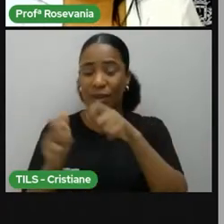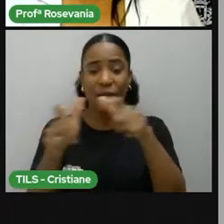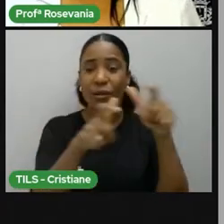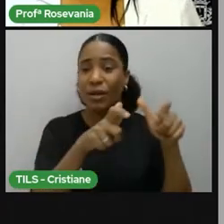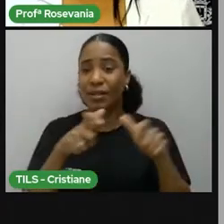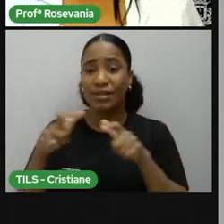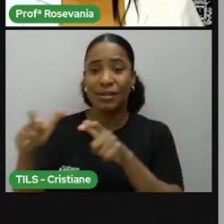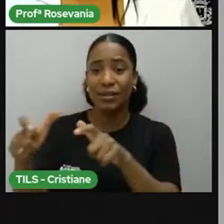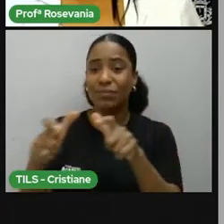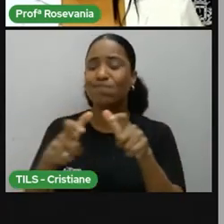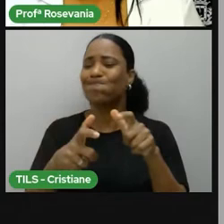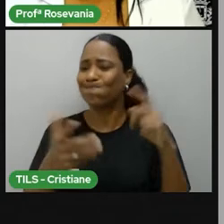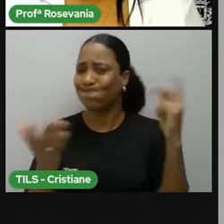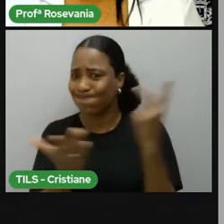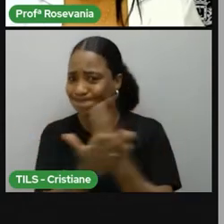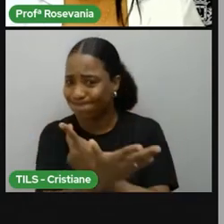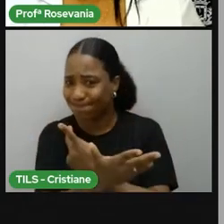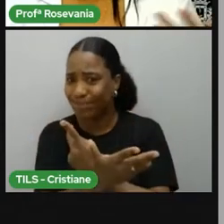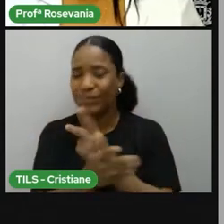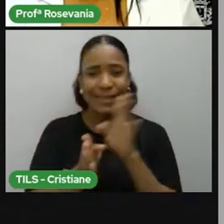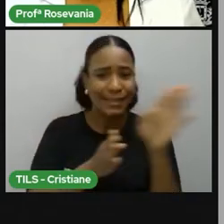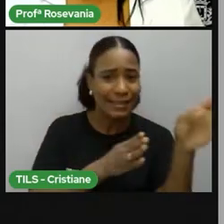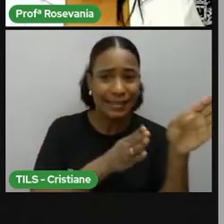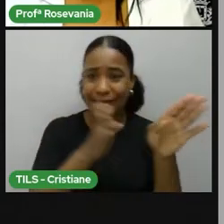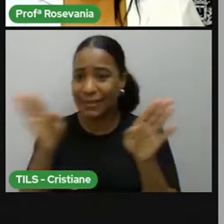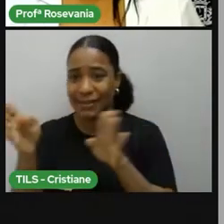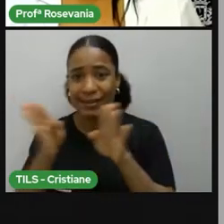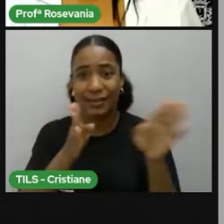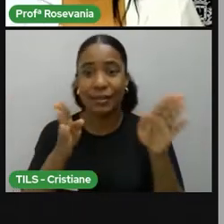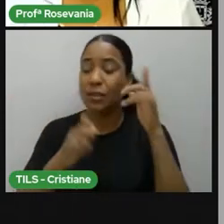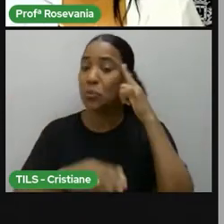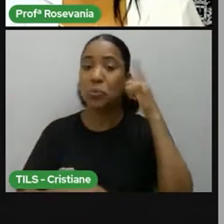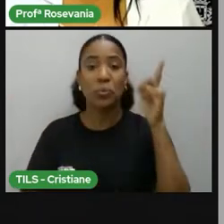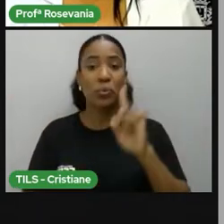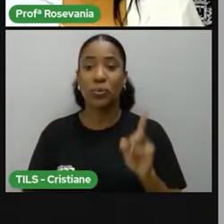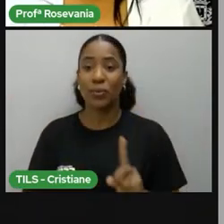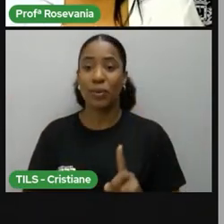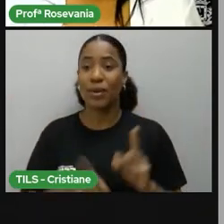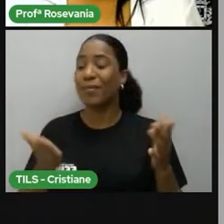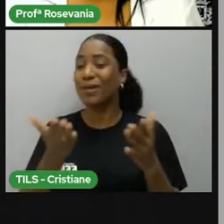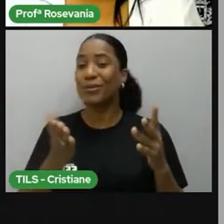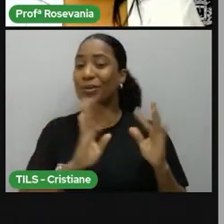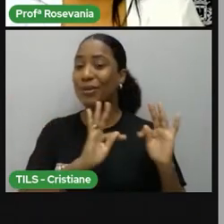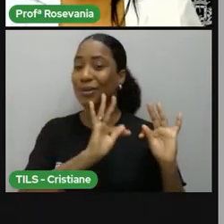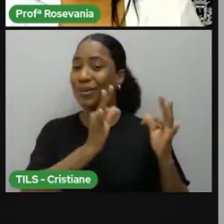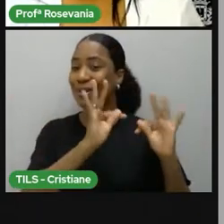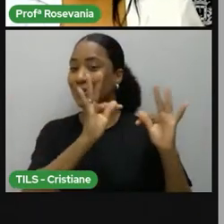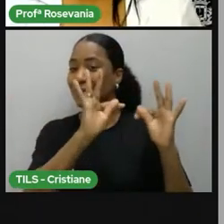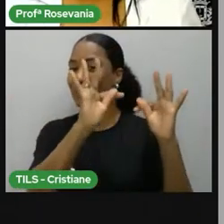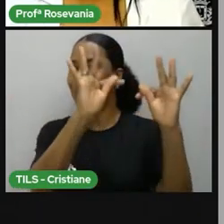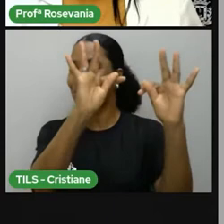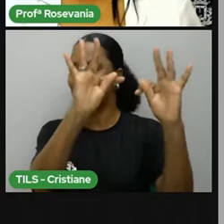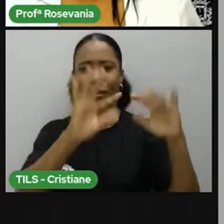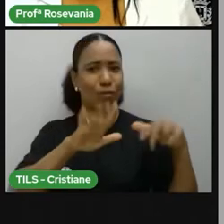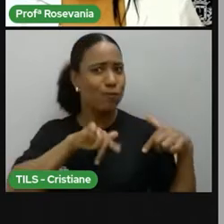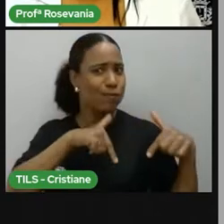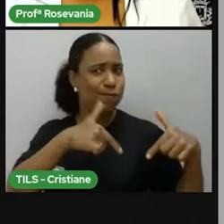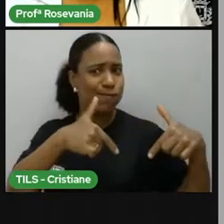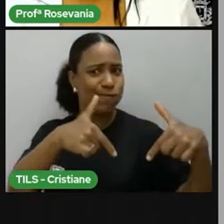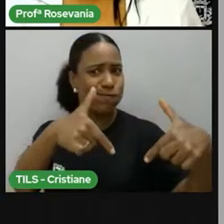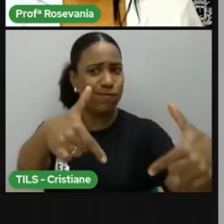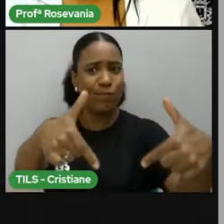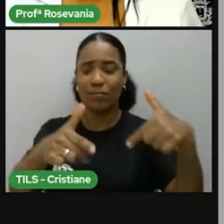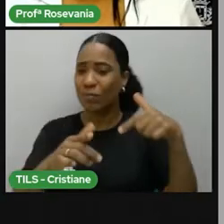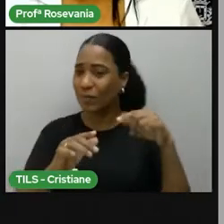guerra. E hoje em dia, com esse sistema já totalmente avançado, a precisão é muito, muito boa com